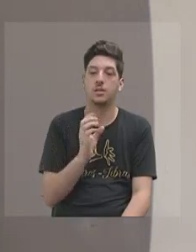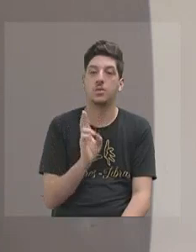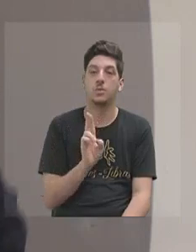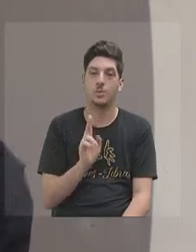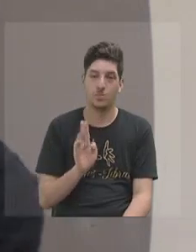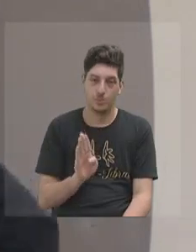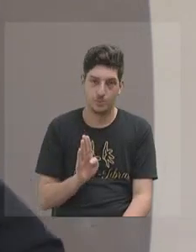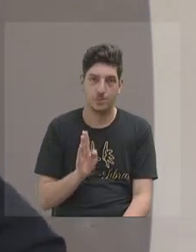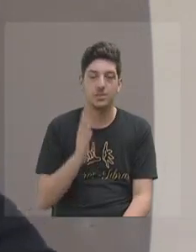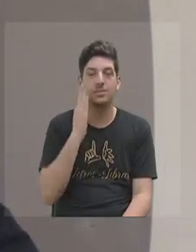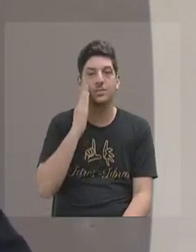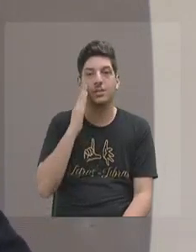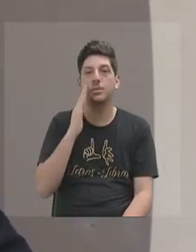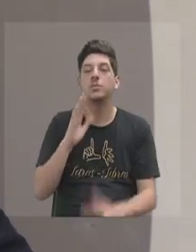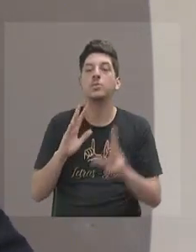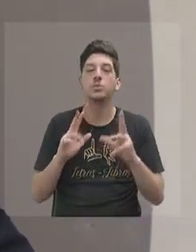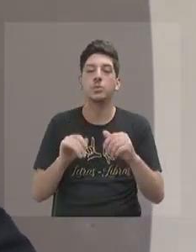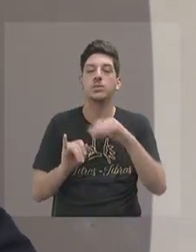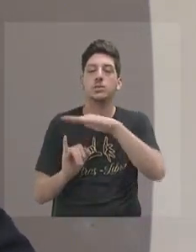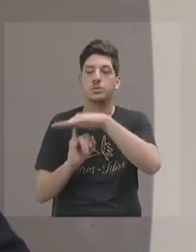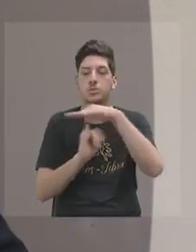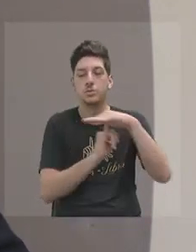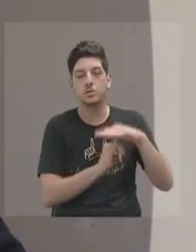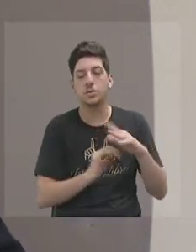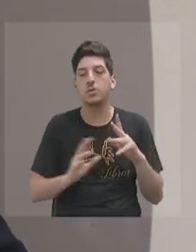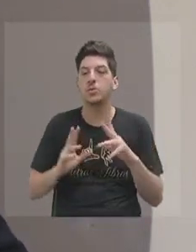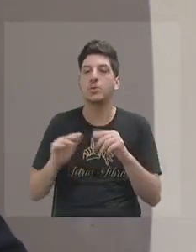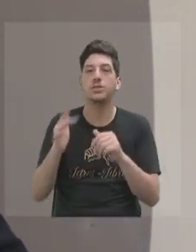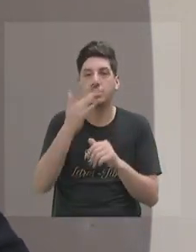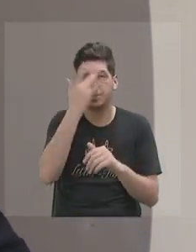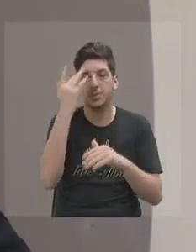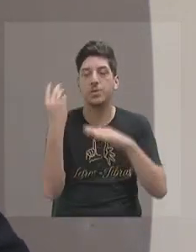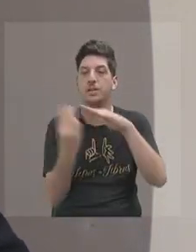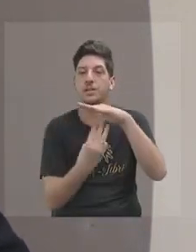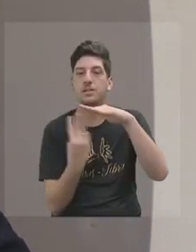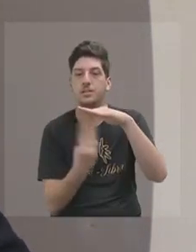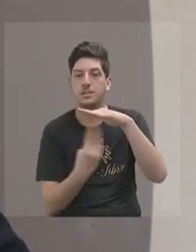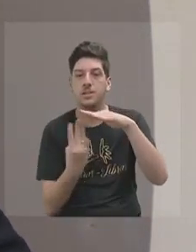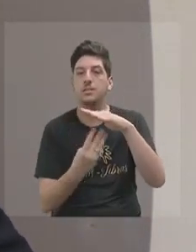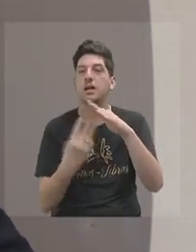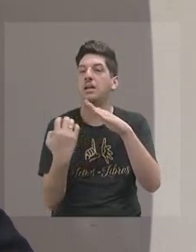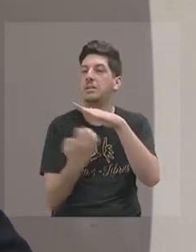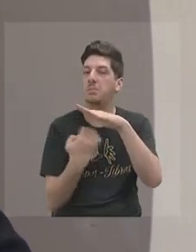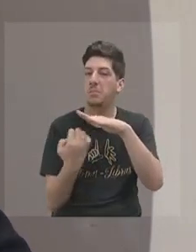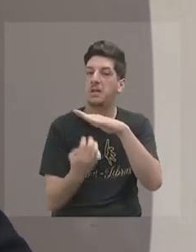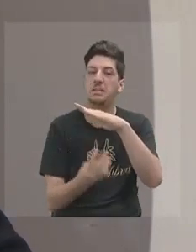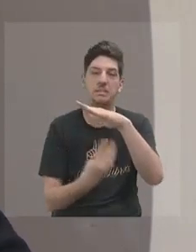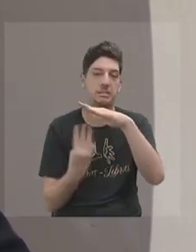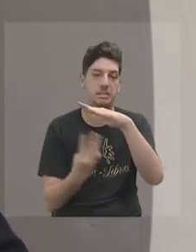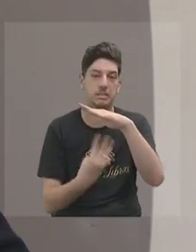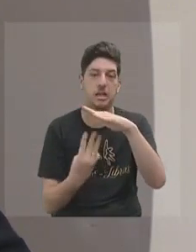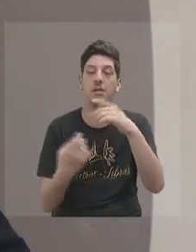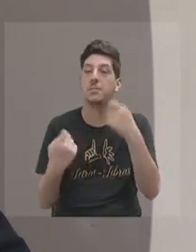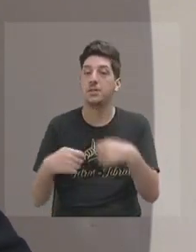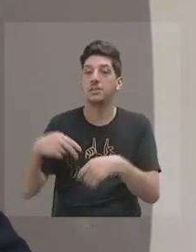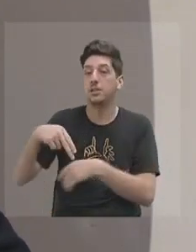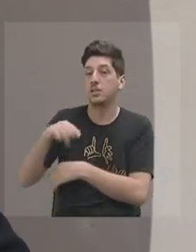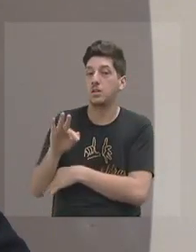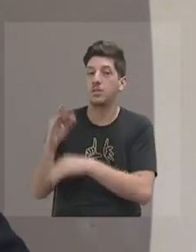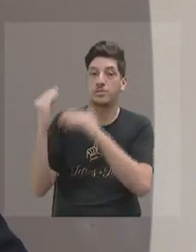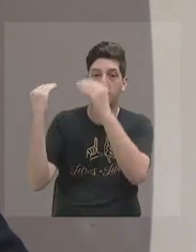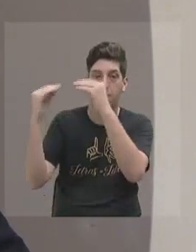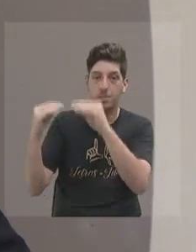agências, todos os prestadores de serviço, eles têm que entrar com todas as notas, com todas as